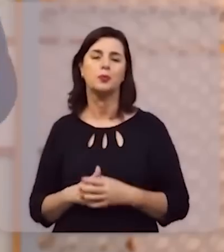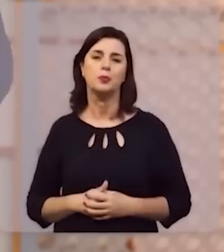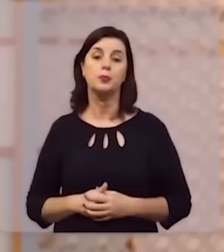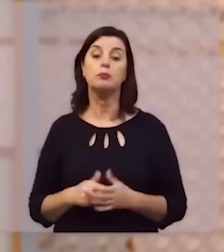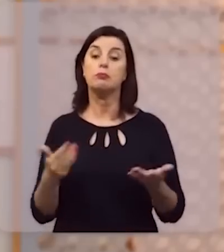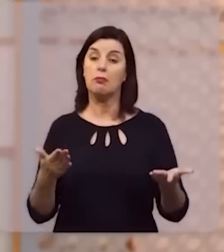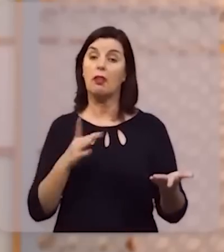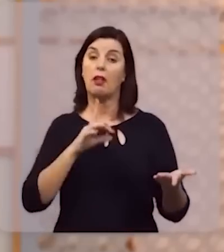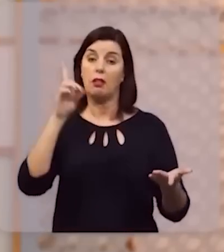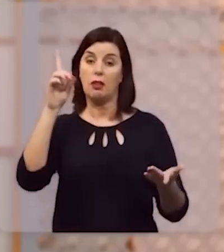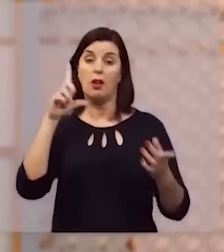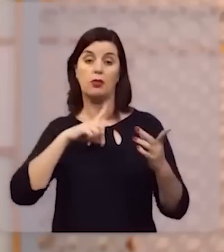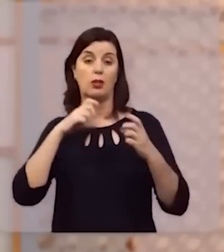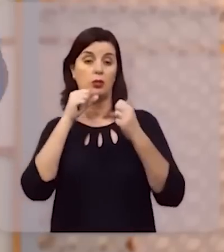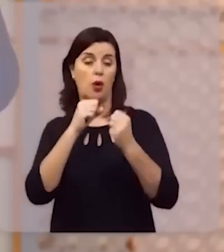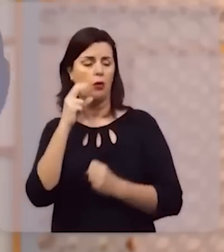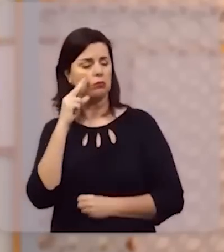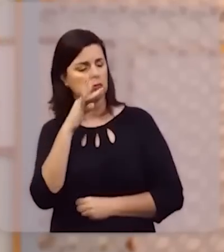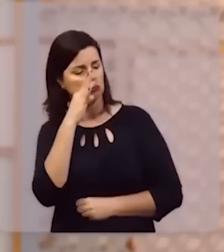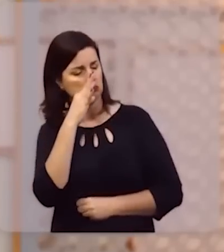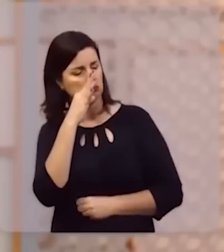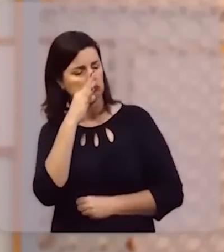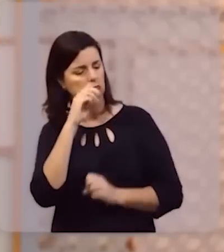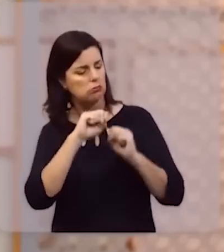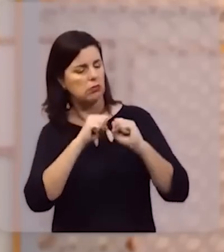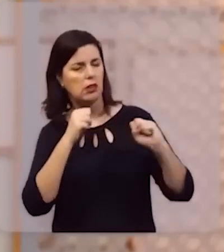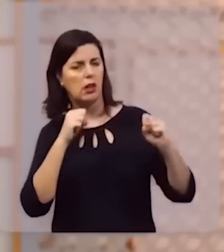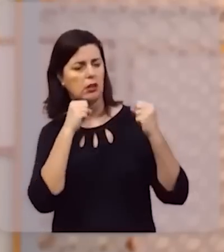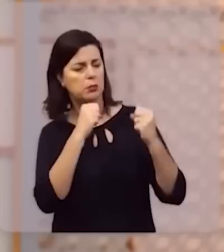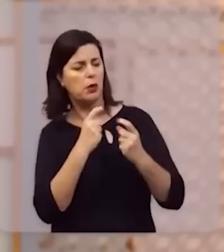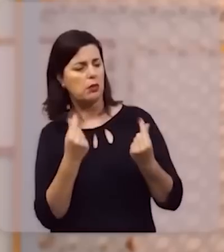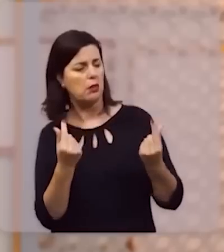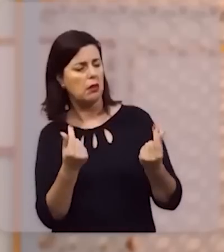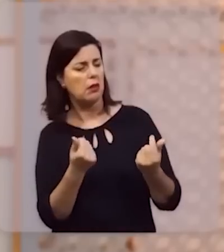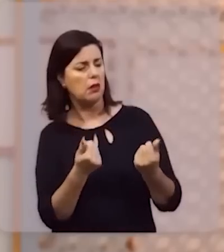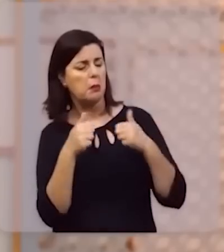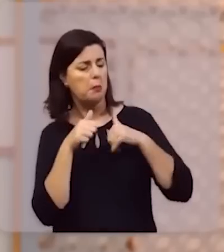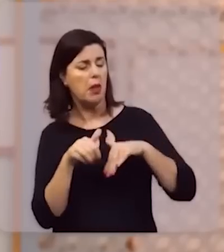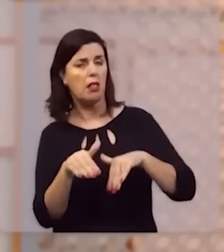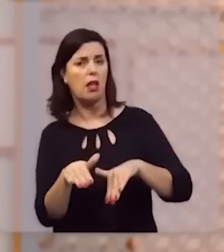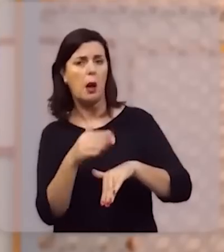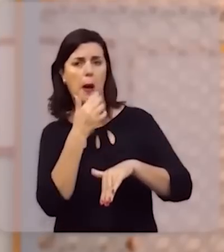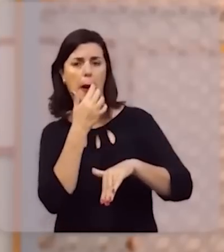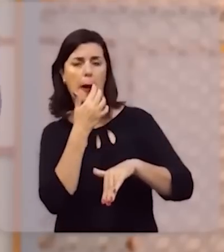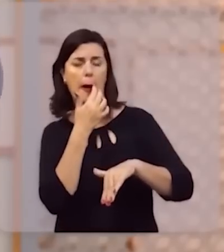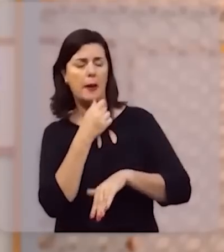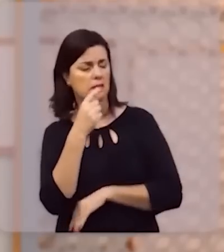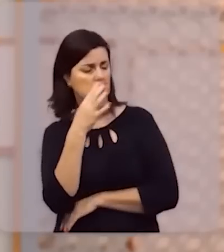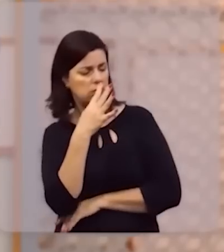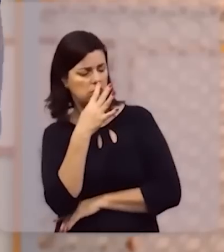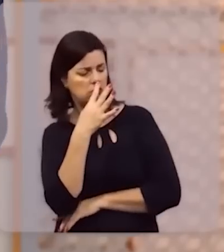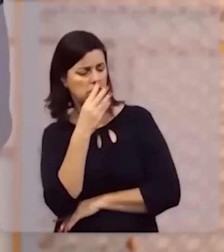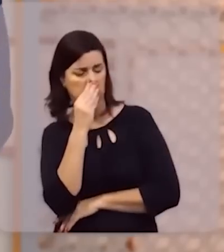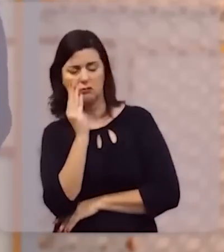E este Deus todo poderoso olha para todas essas grandes potências econômicas e militares e considera